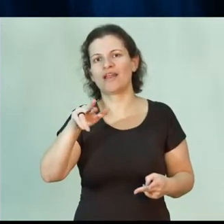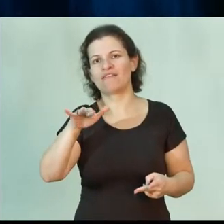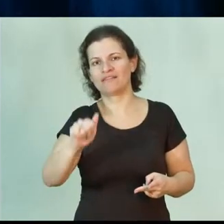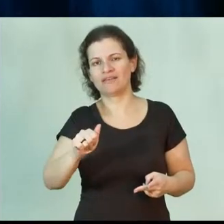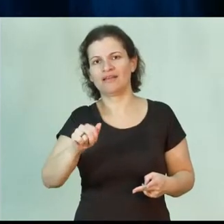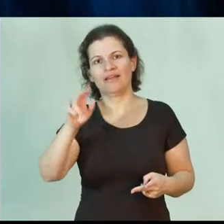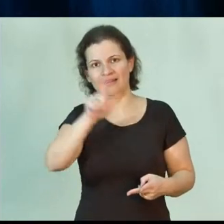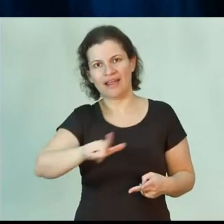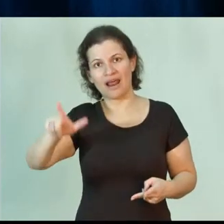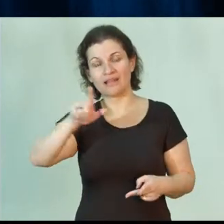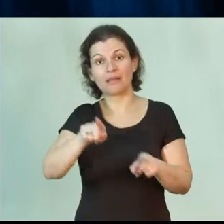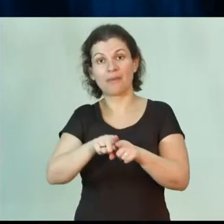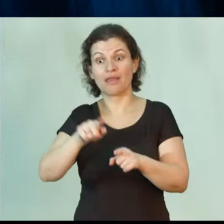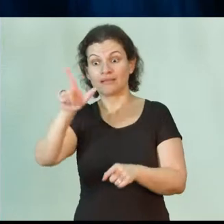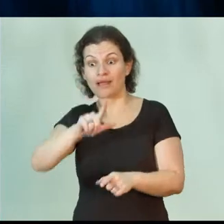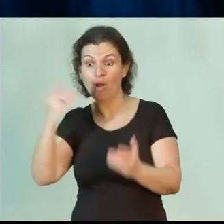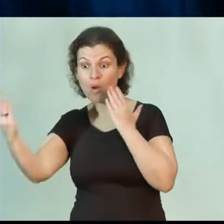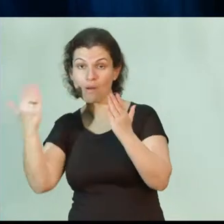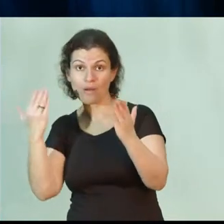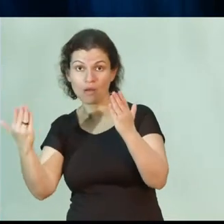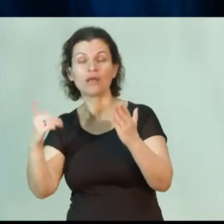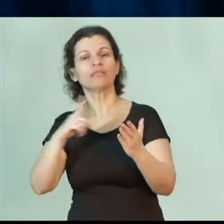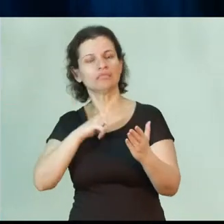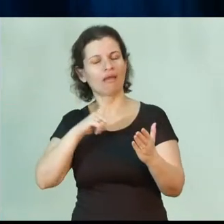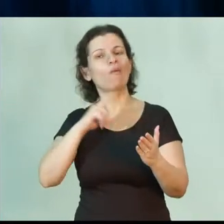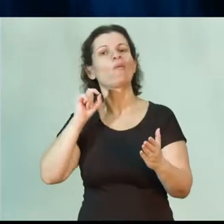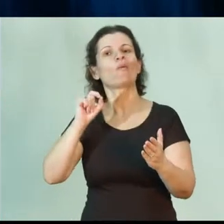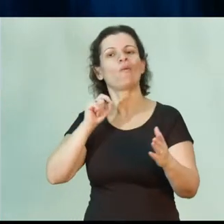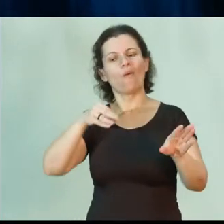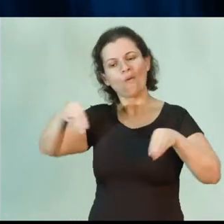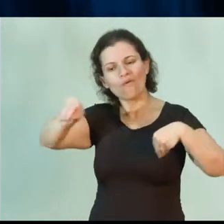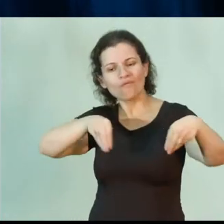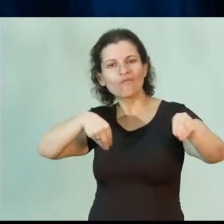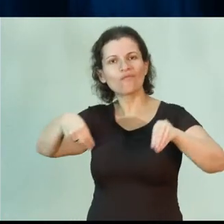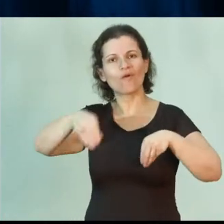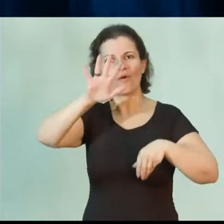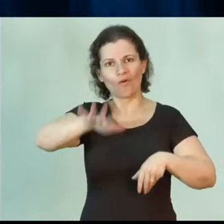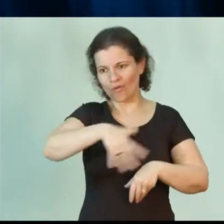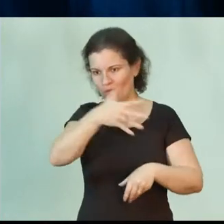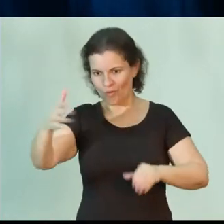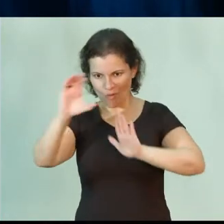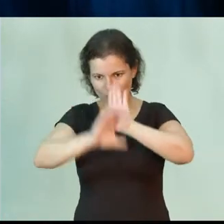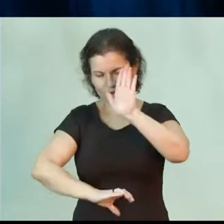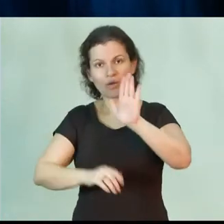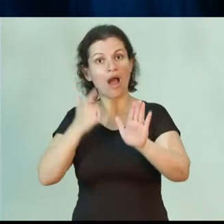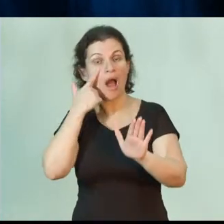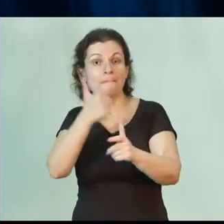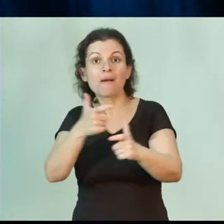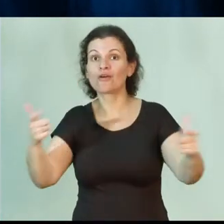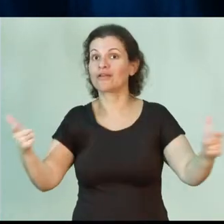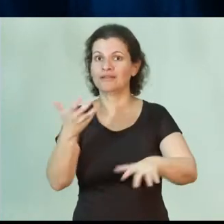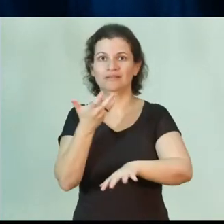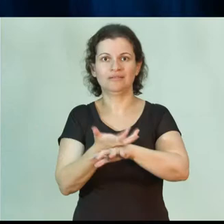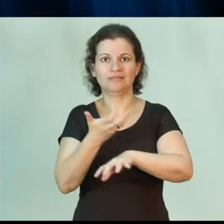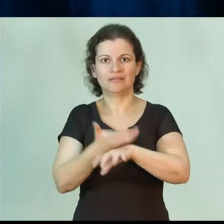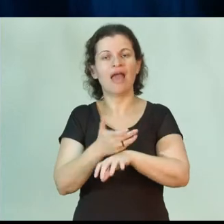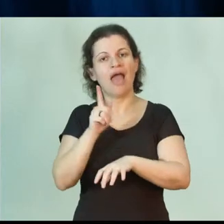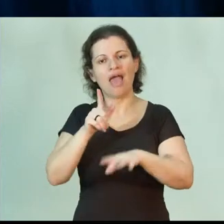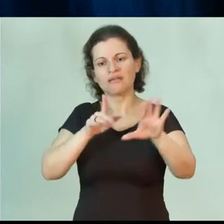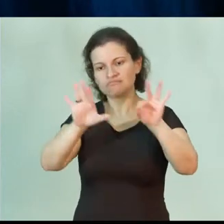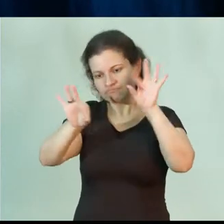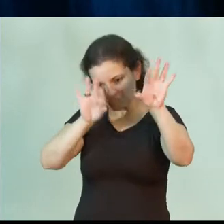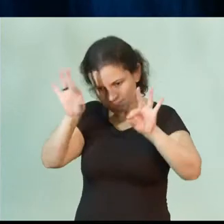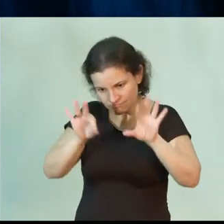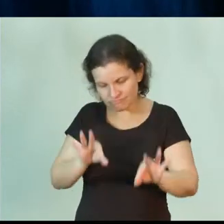comparada. Uma grande característica desse curso é a flexibilidade do seu currículo. A maioria das disciplinas são optativas.